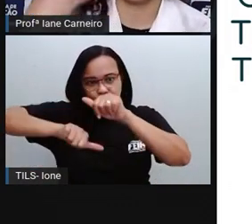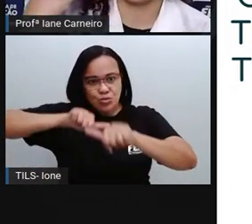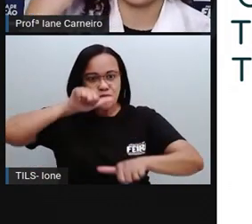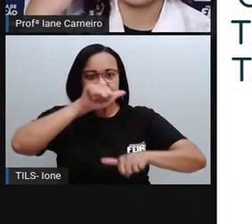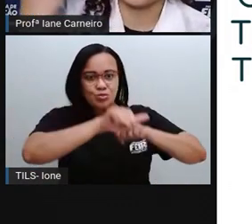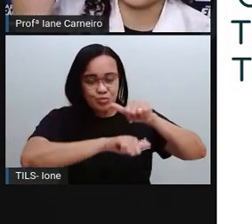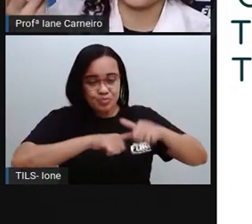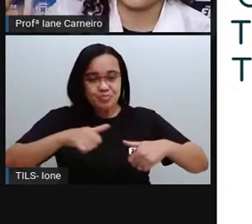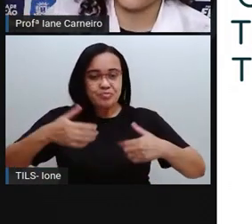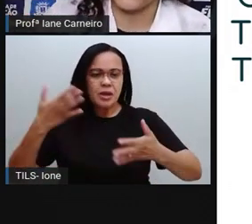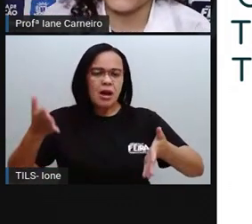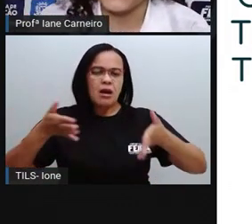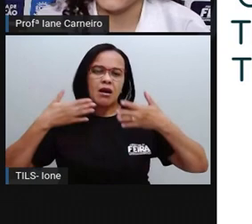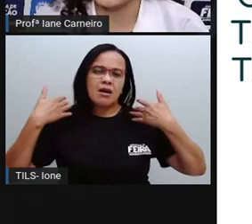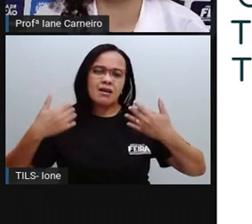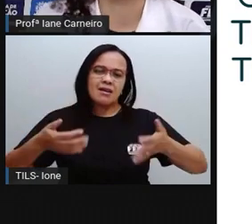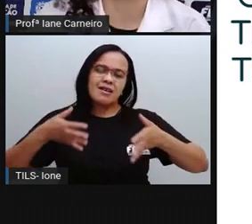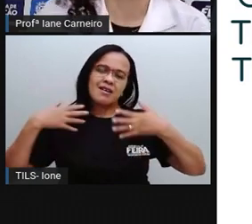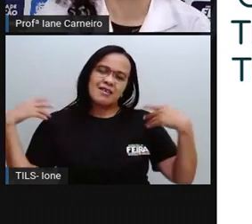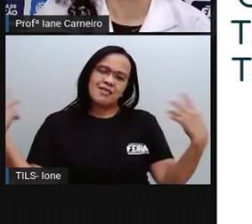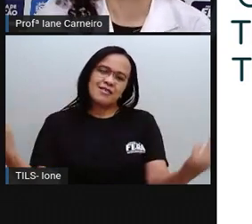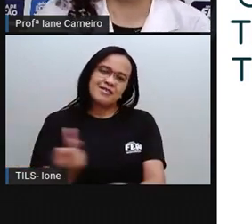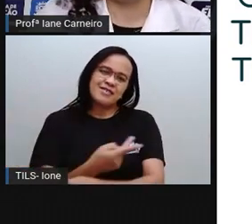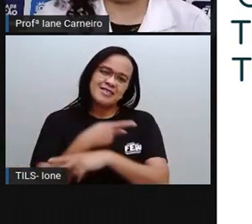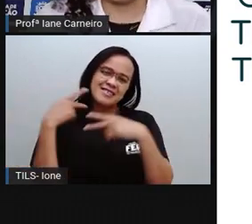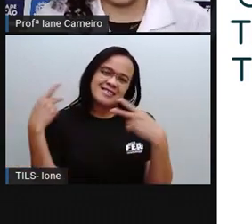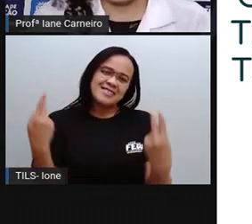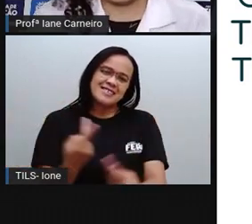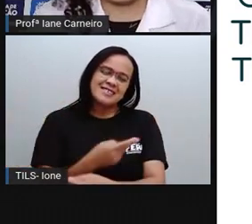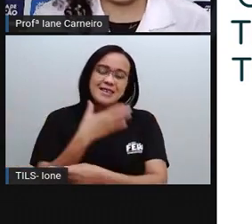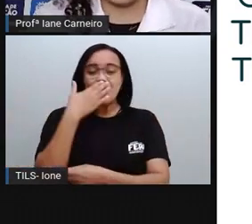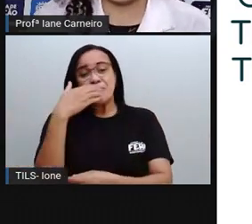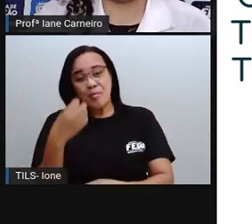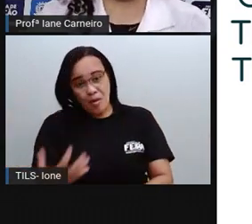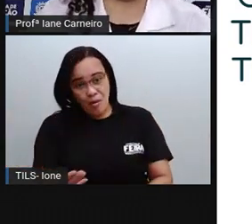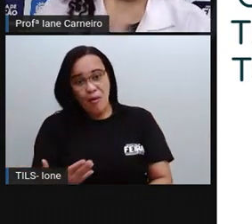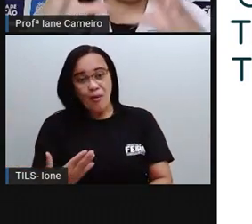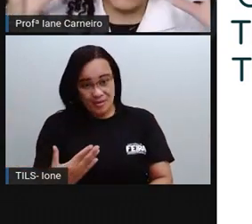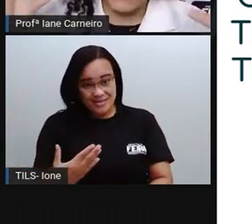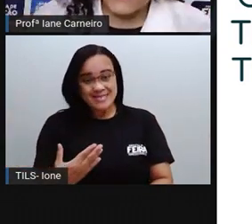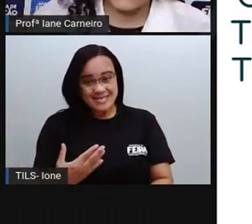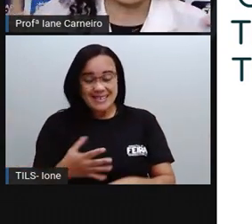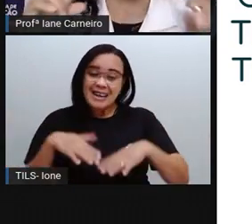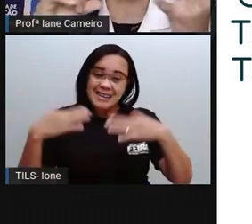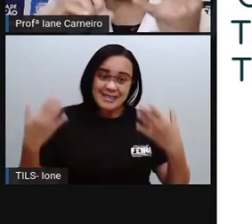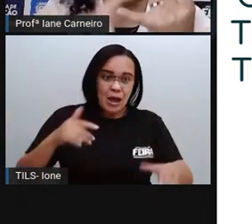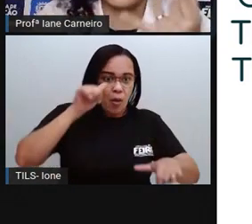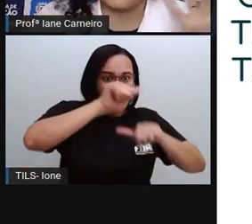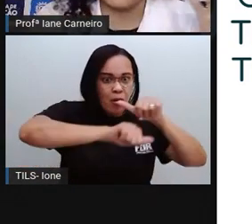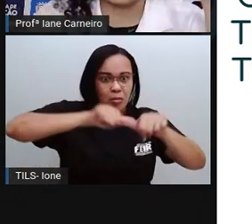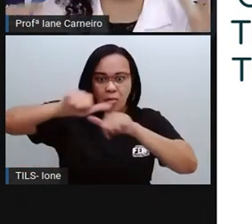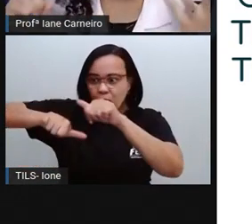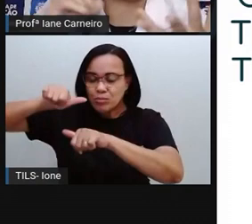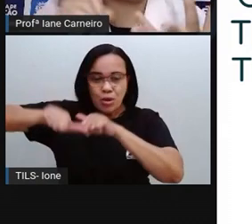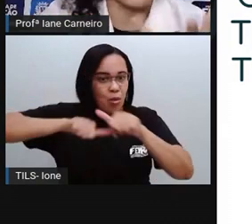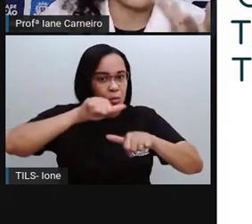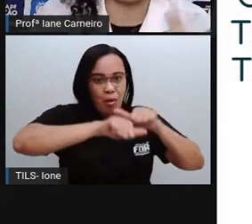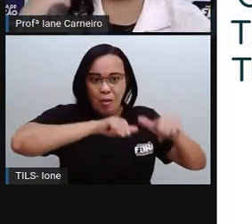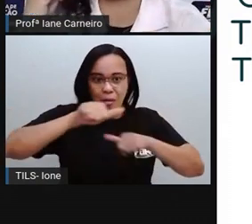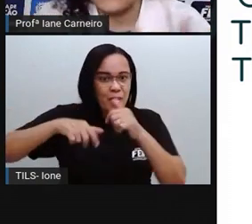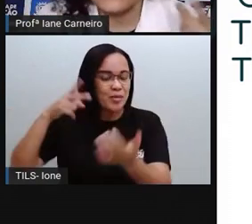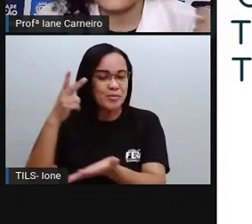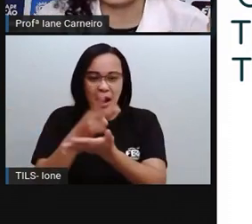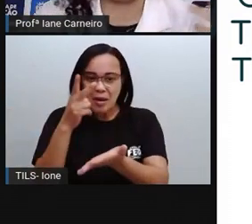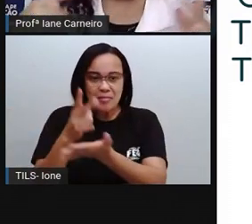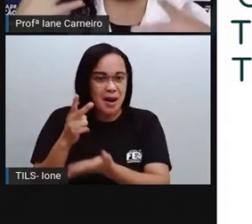clima que faz uma fresquinha, boazinha, né? Então, é uma região que é diversa no clima, nas pessoas, no